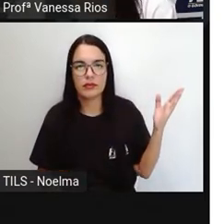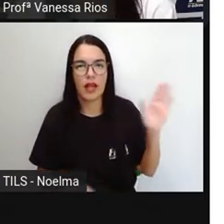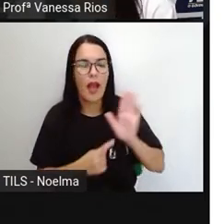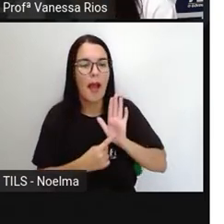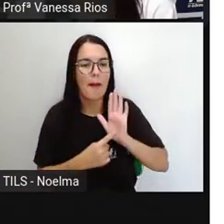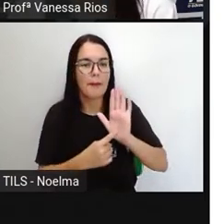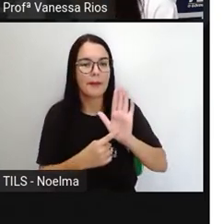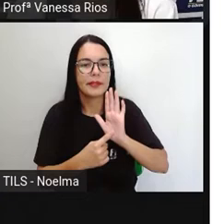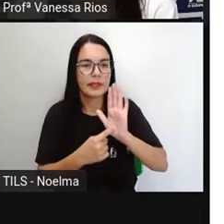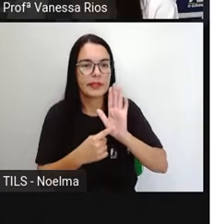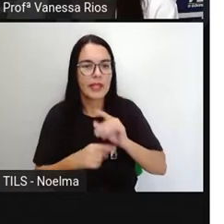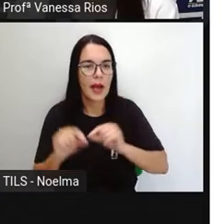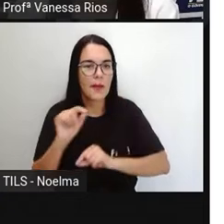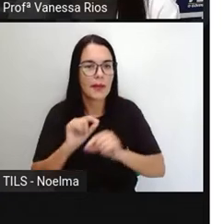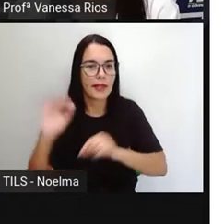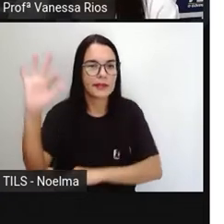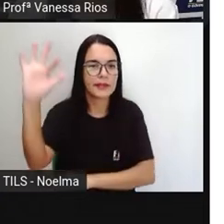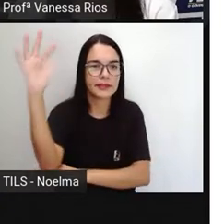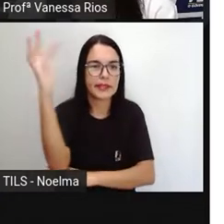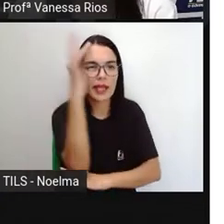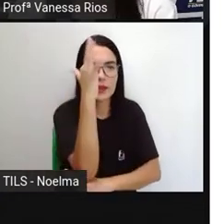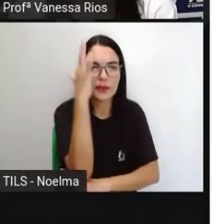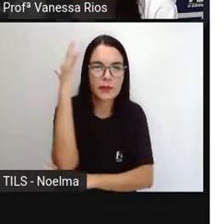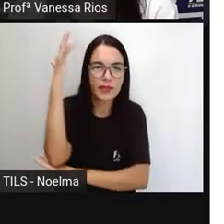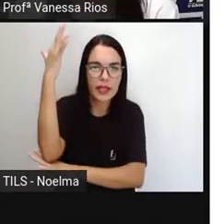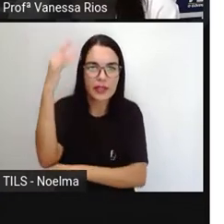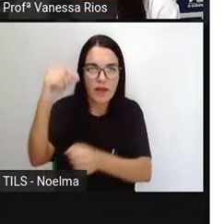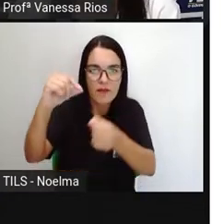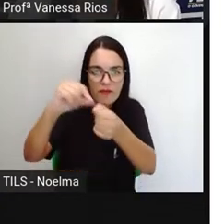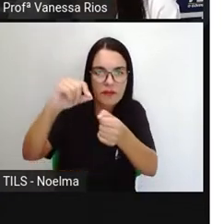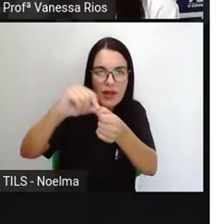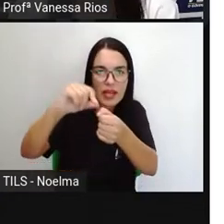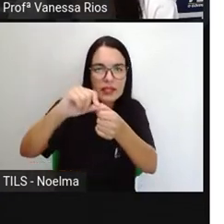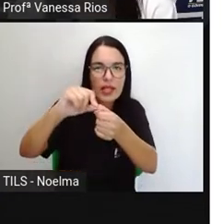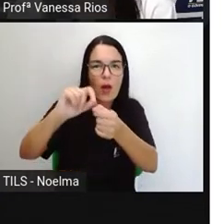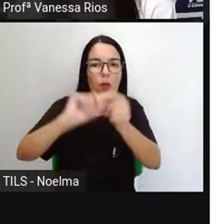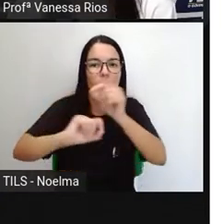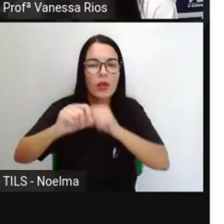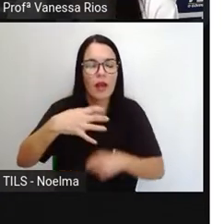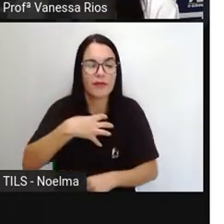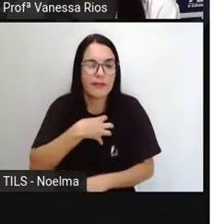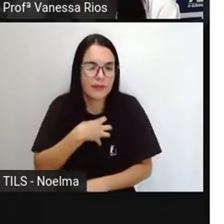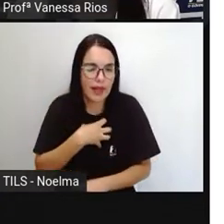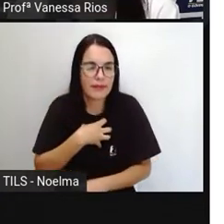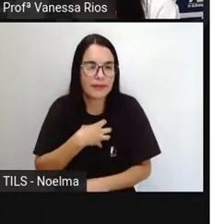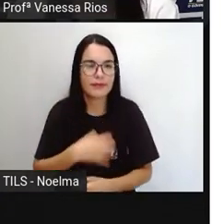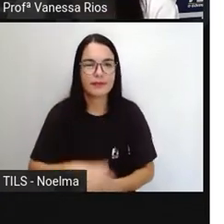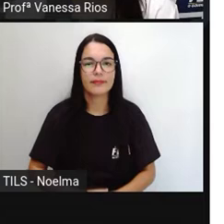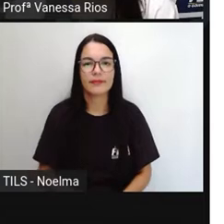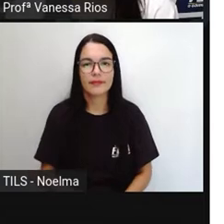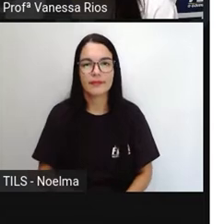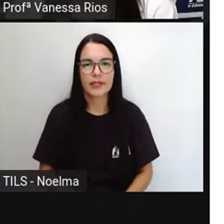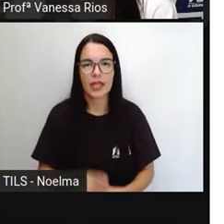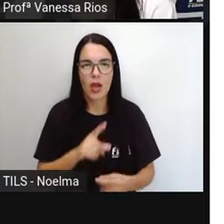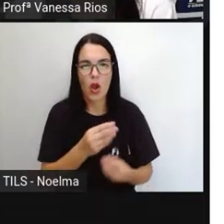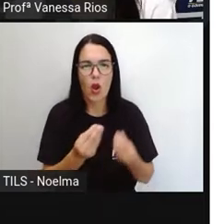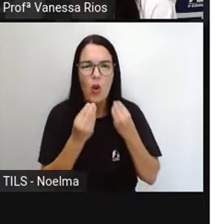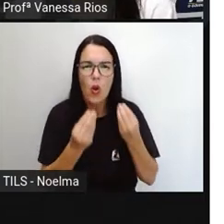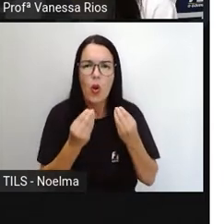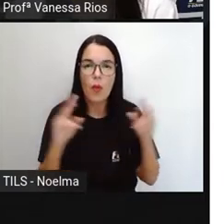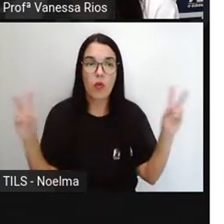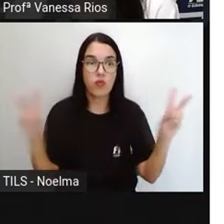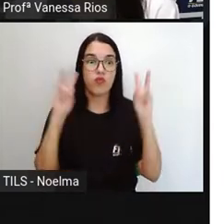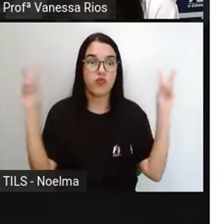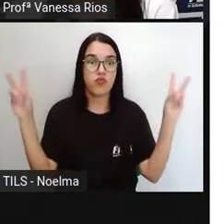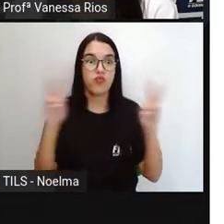fenômeno da natureza, para representar ação e para representar estado, né? Aí, como venta.